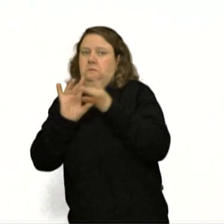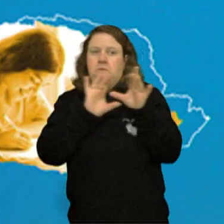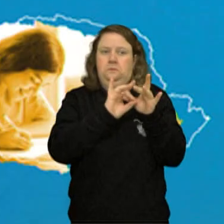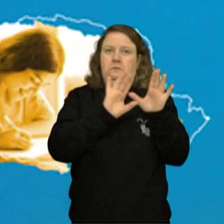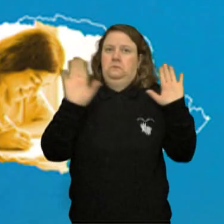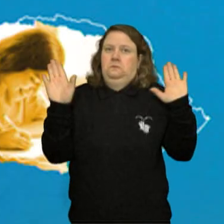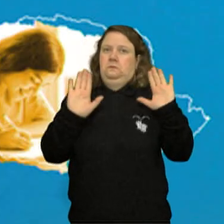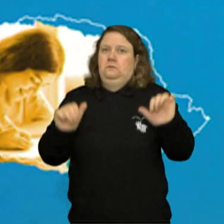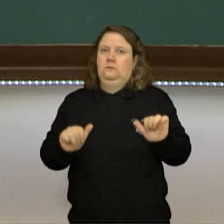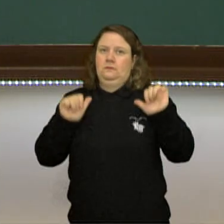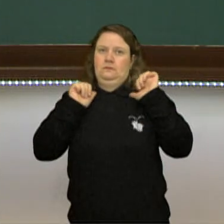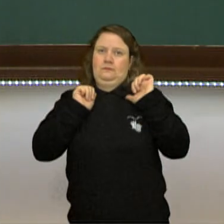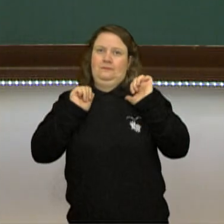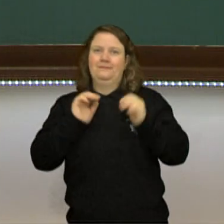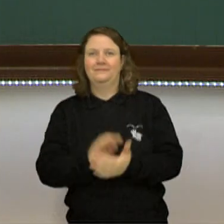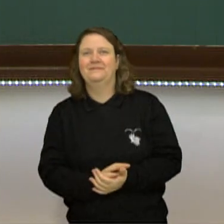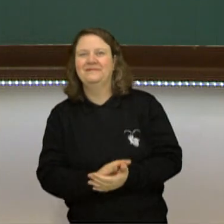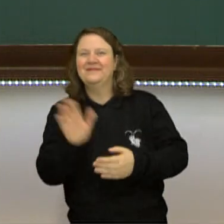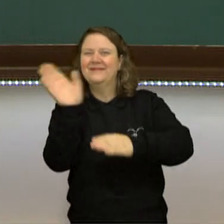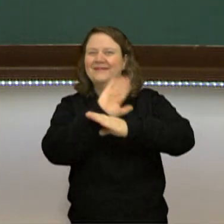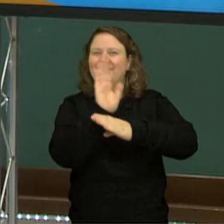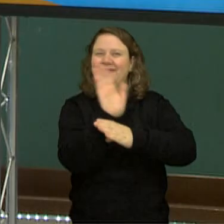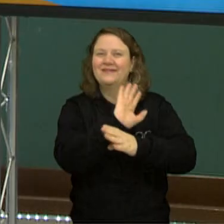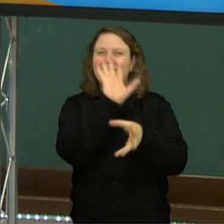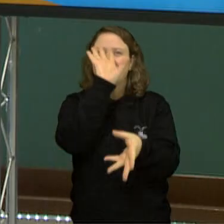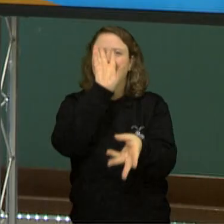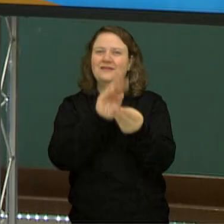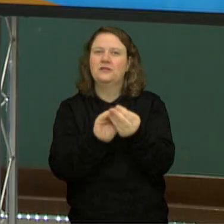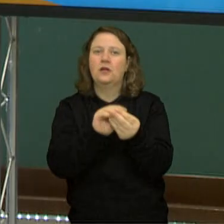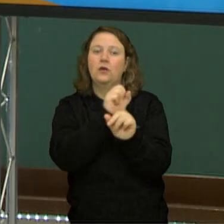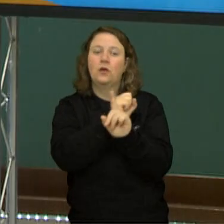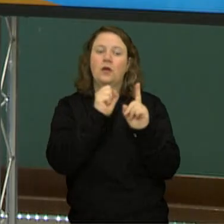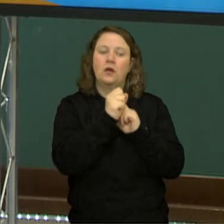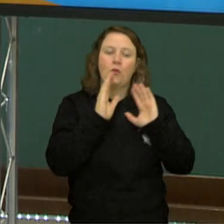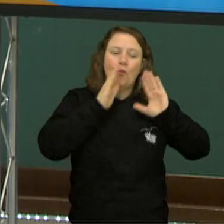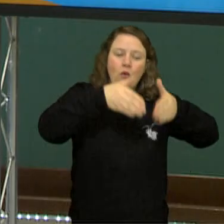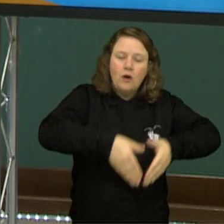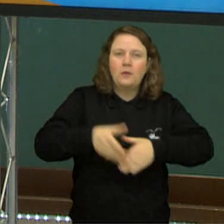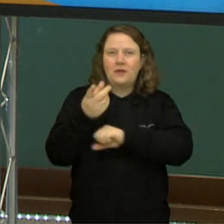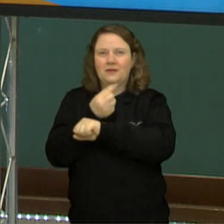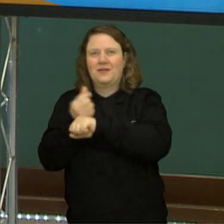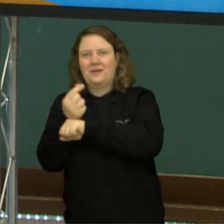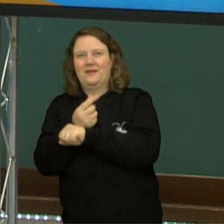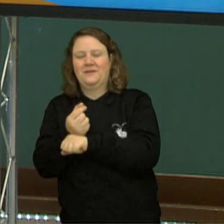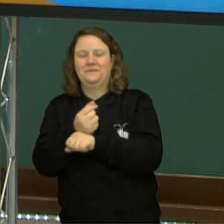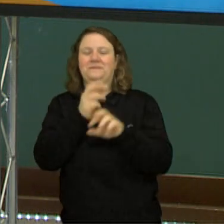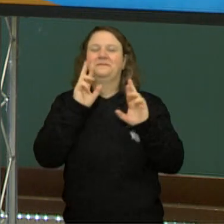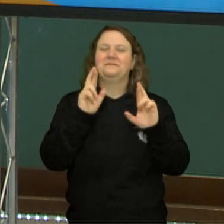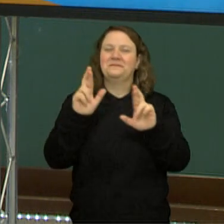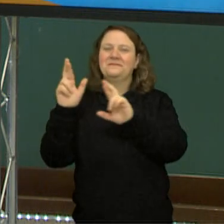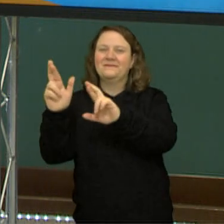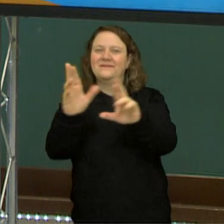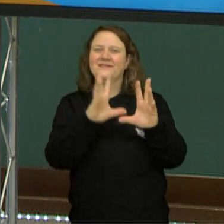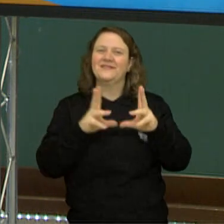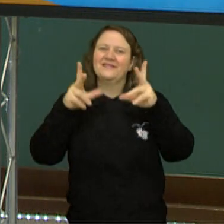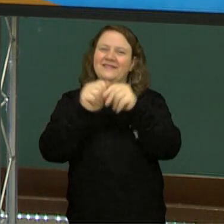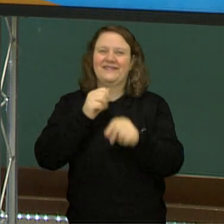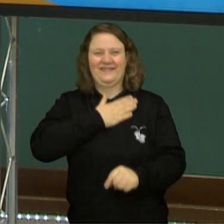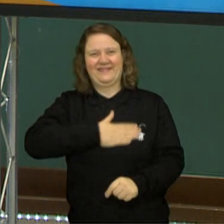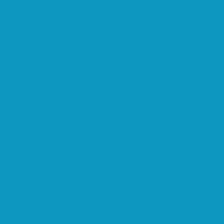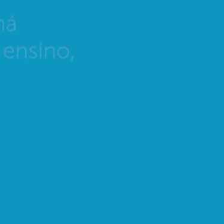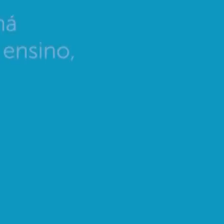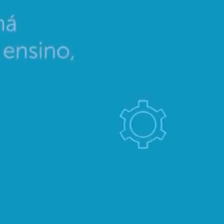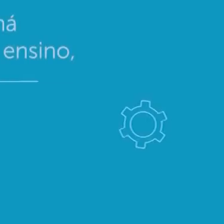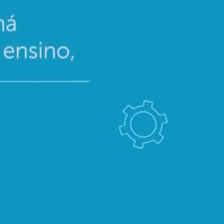alianças. Nesse vídeo nós falamos sobre socialismo e capitalismo. Espero que vocês tenham gostado. Até breve!